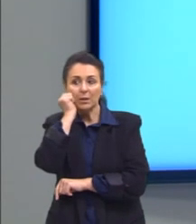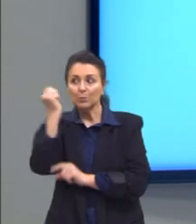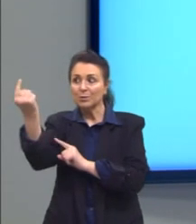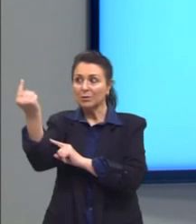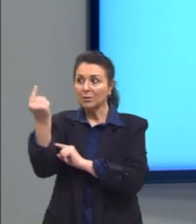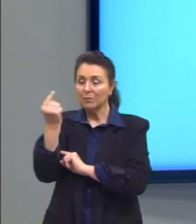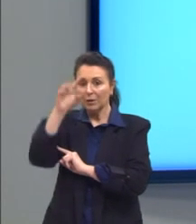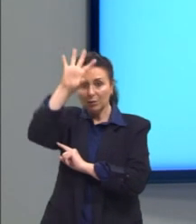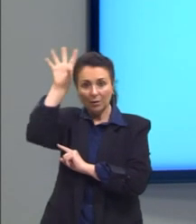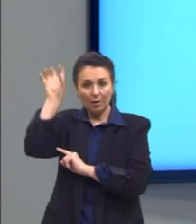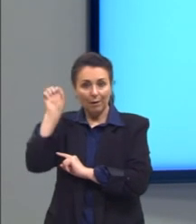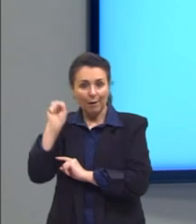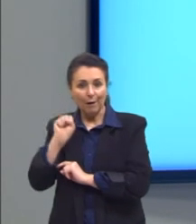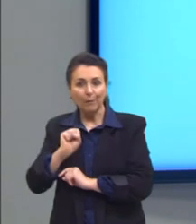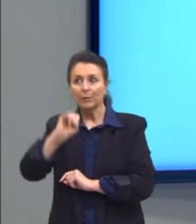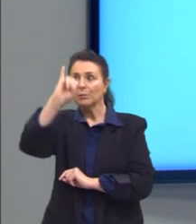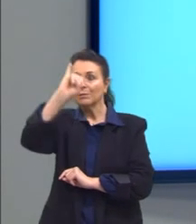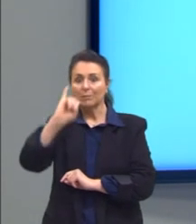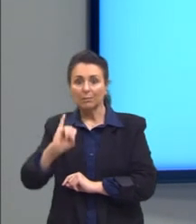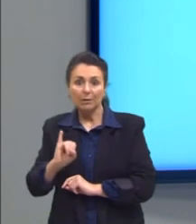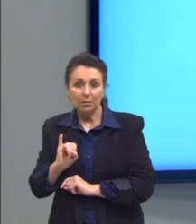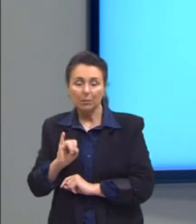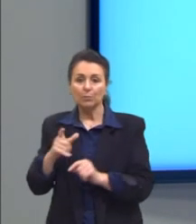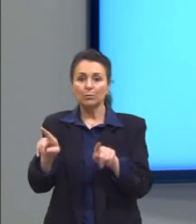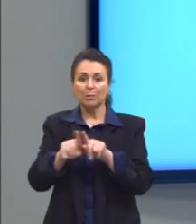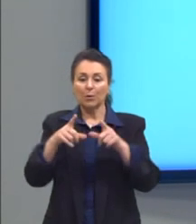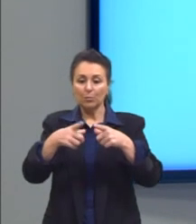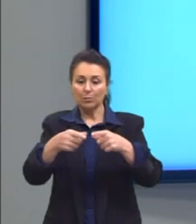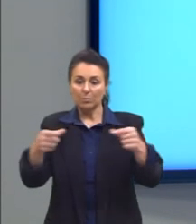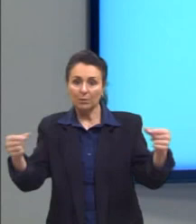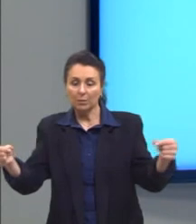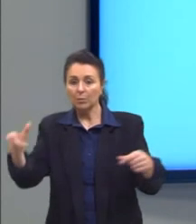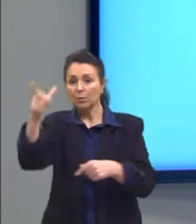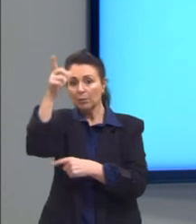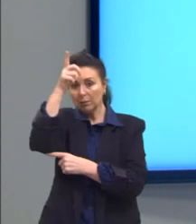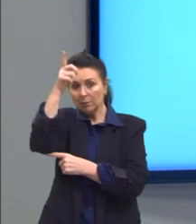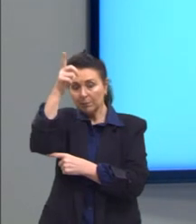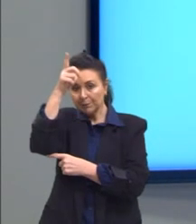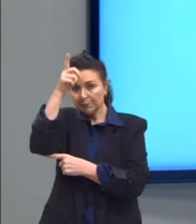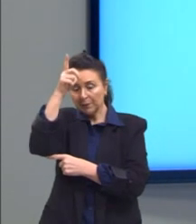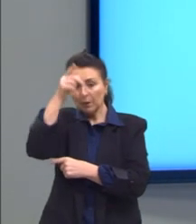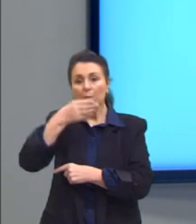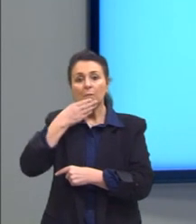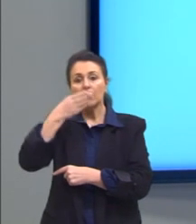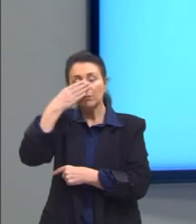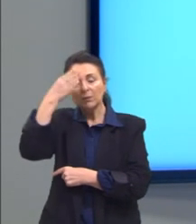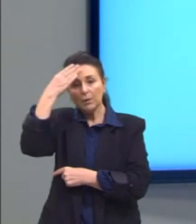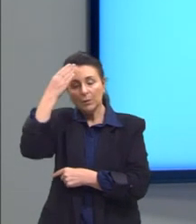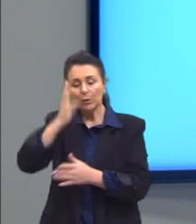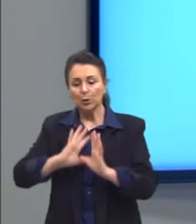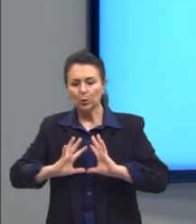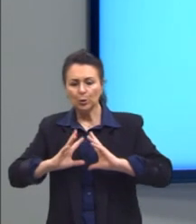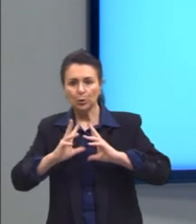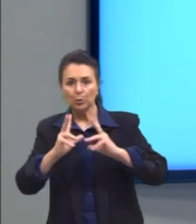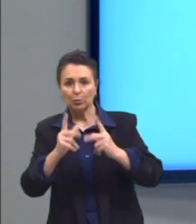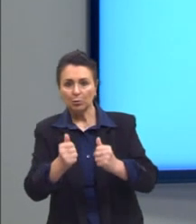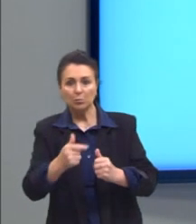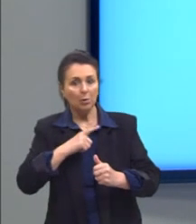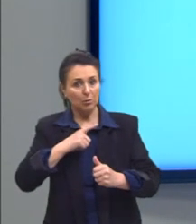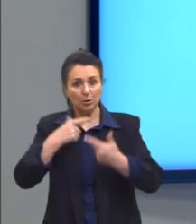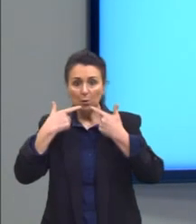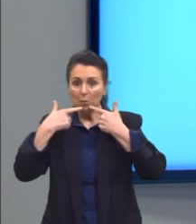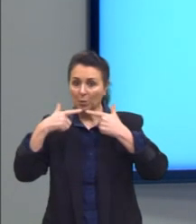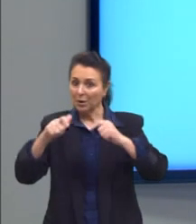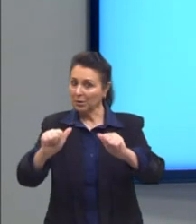vieram italianos, japoneses, alemães, árabes, todos com suas línguas.